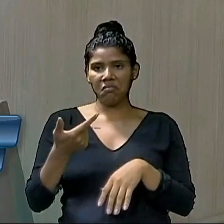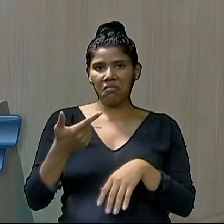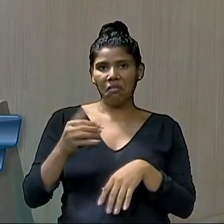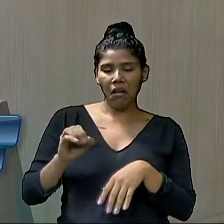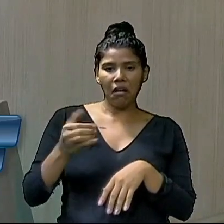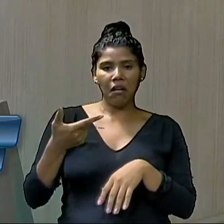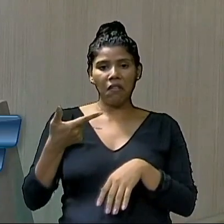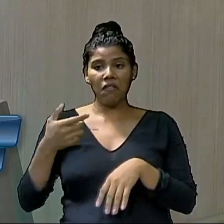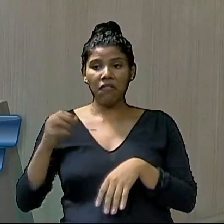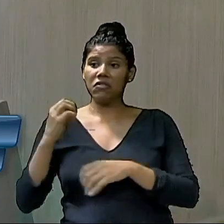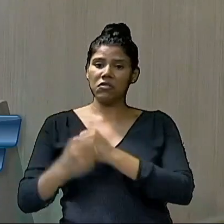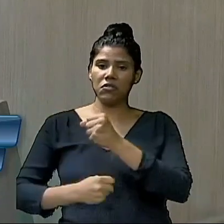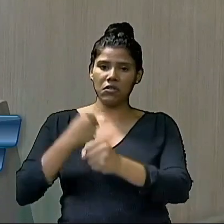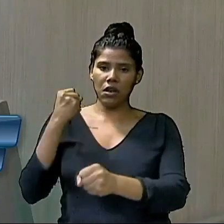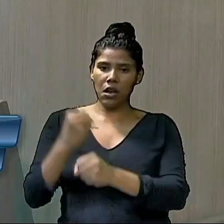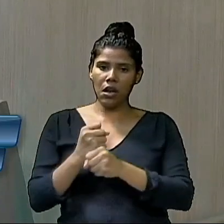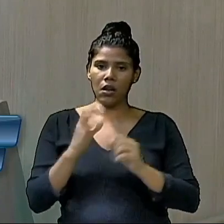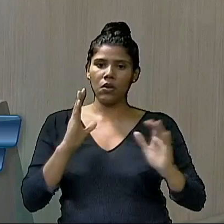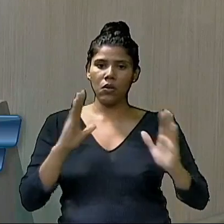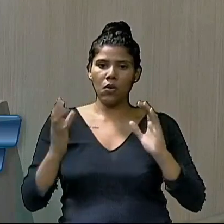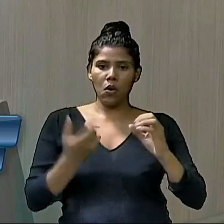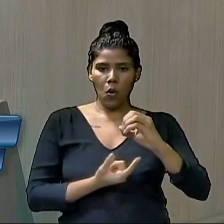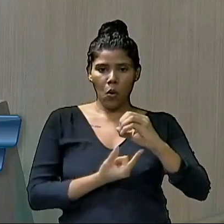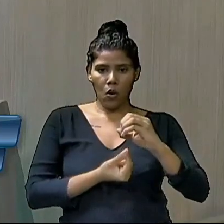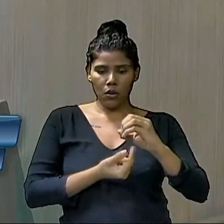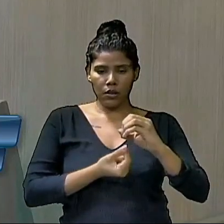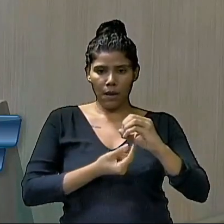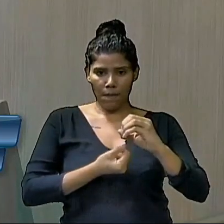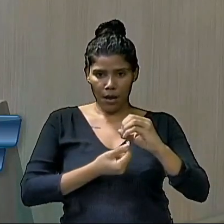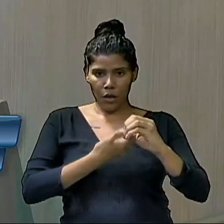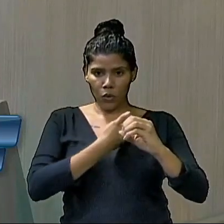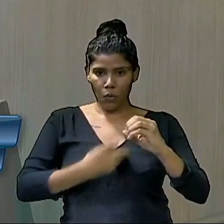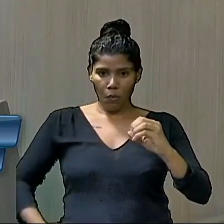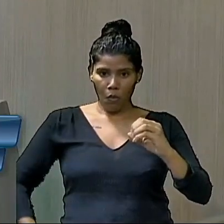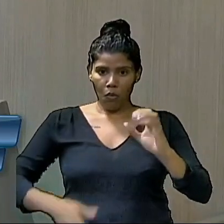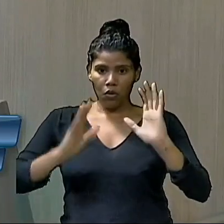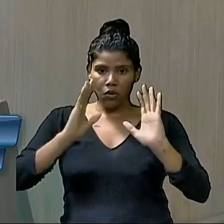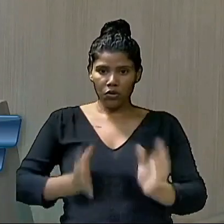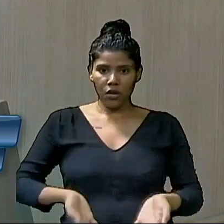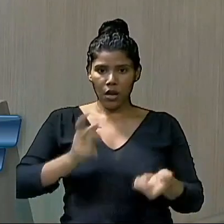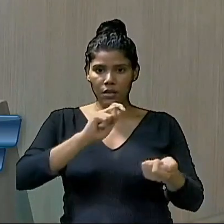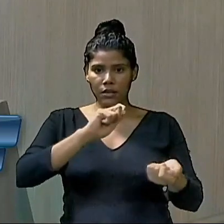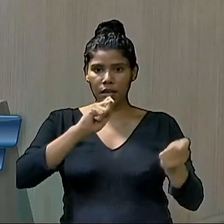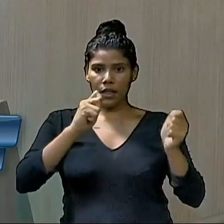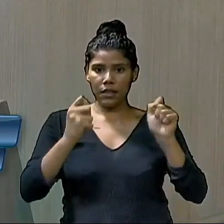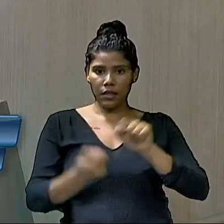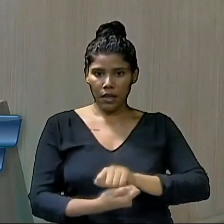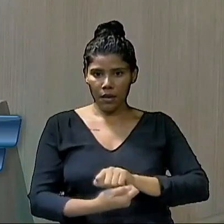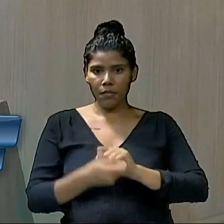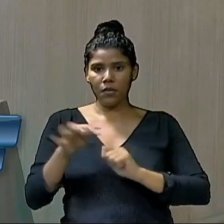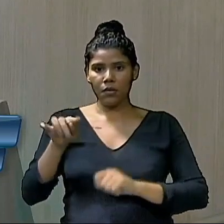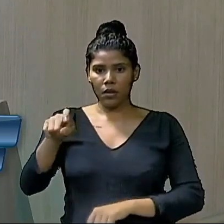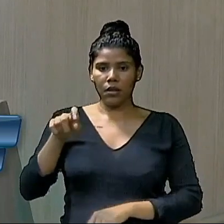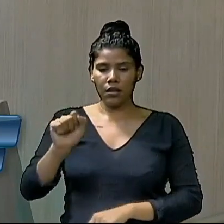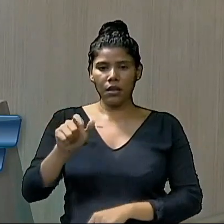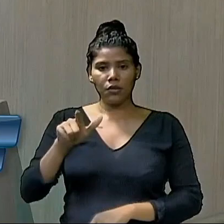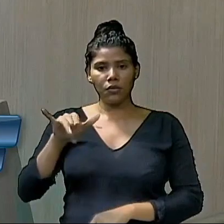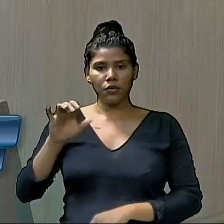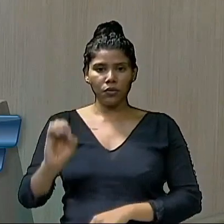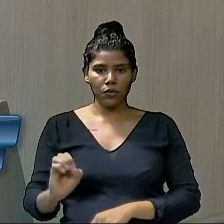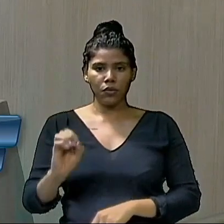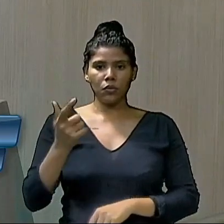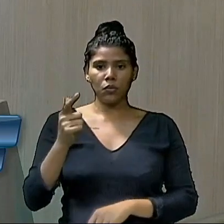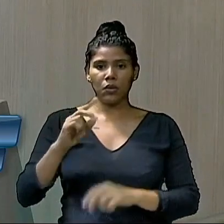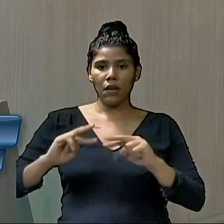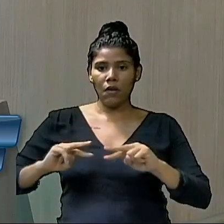20, há 30 anos, o orçamento público se adequou à existência de taxa do lixo. Não